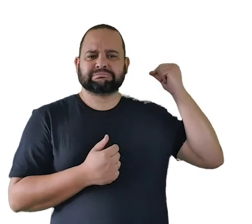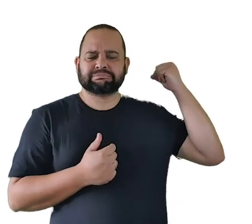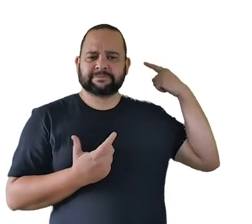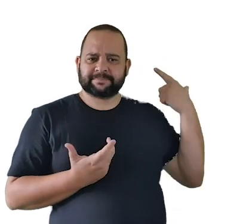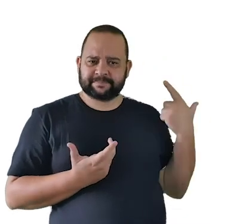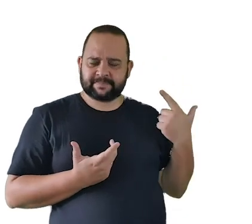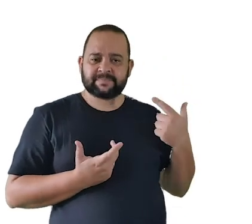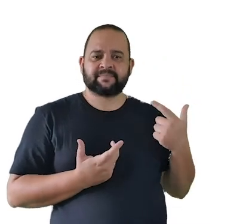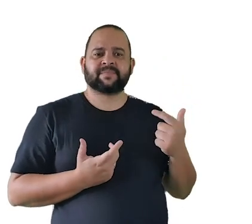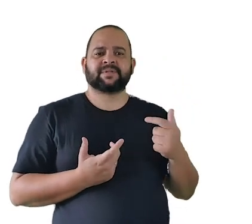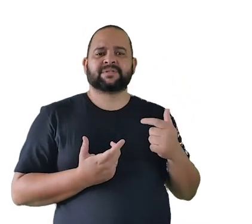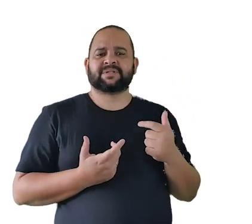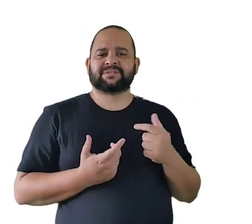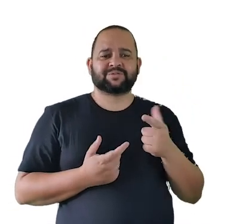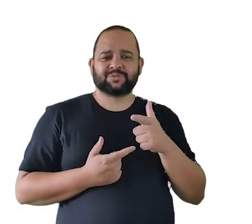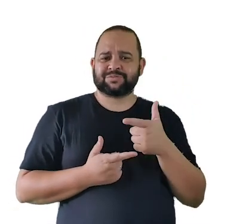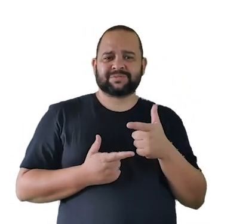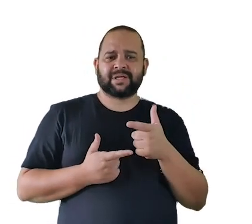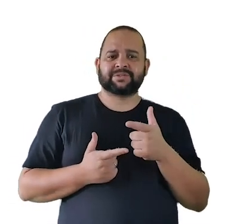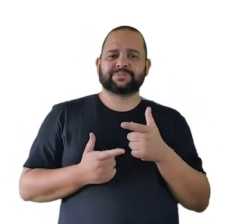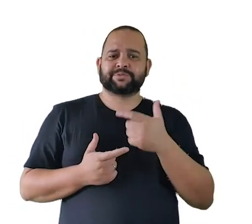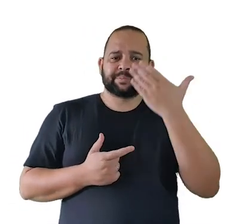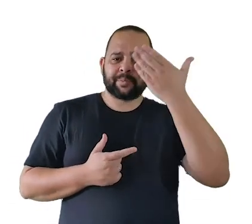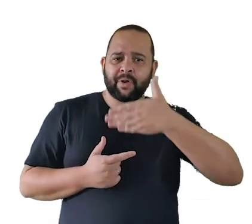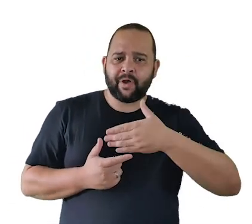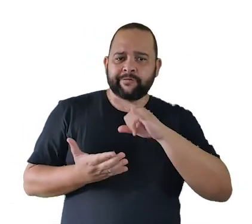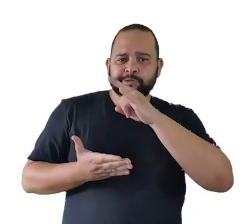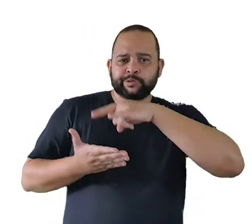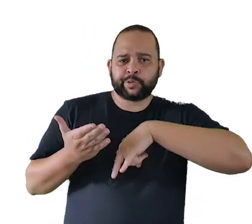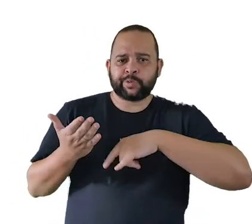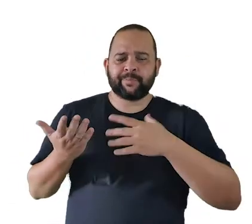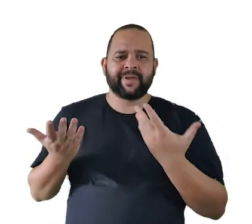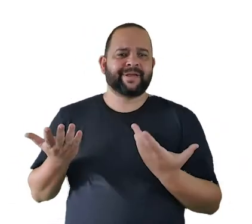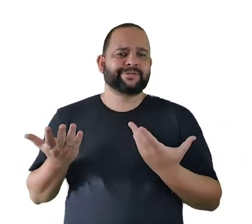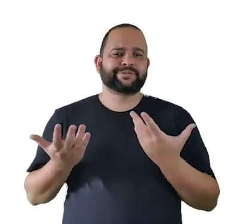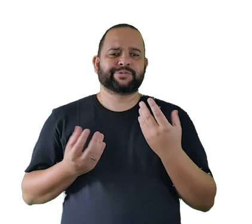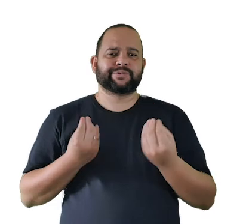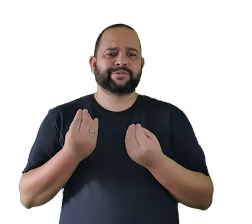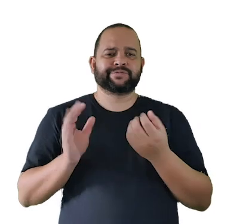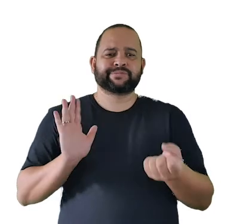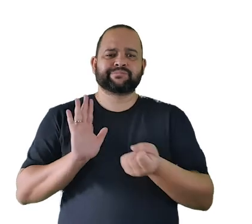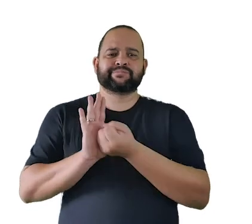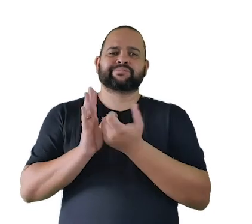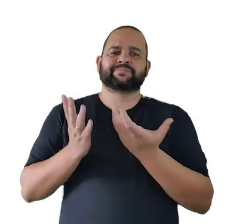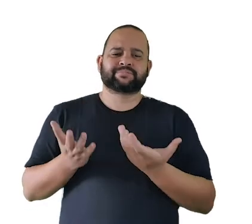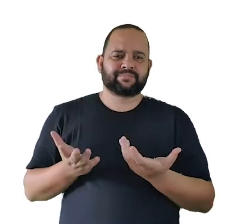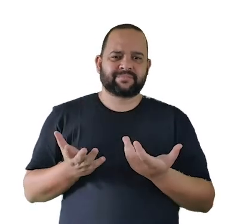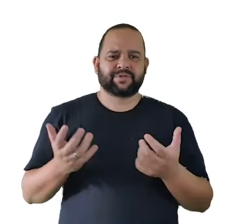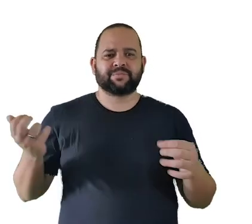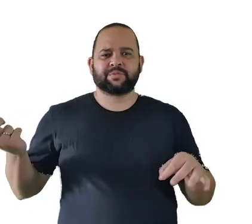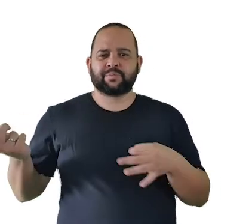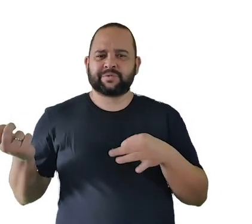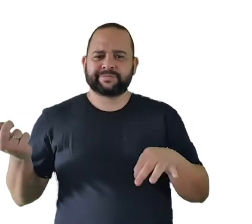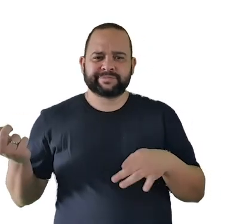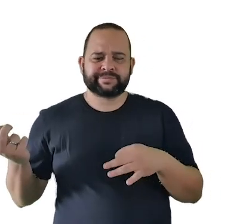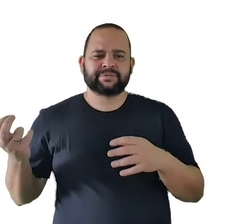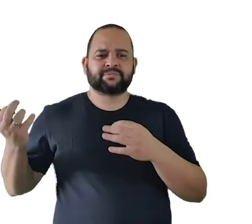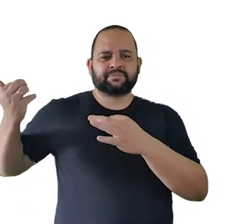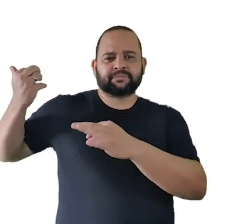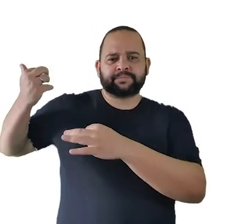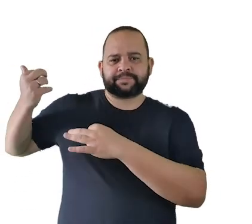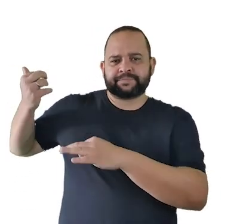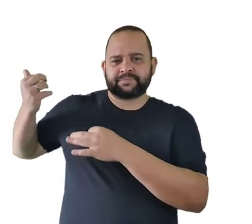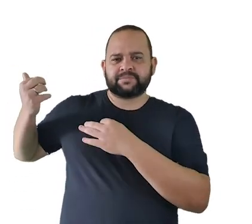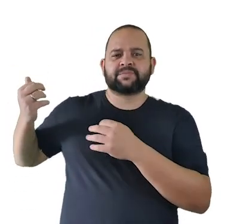a gente tem registros muito, muito, muito antigos dela como canção como música instrumental várias